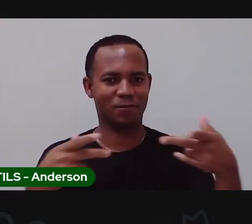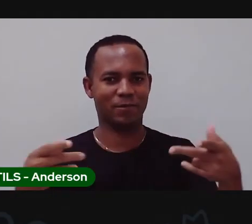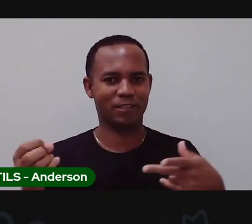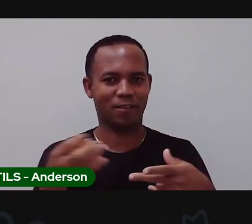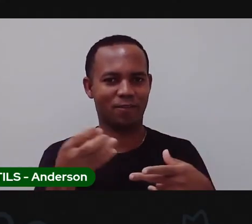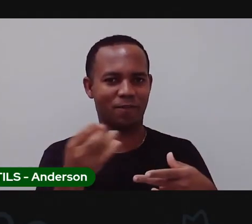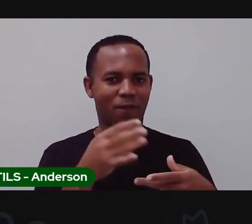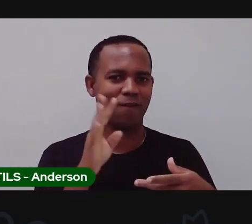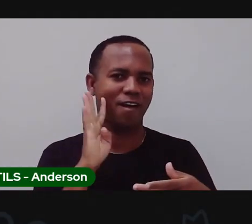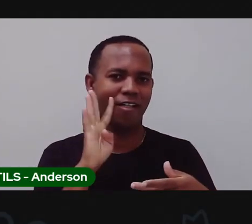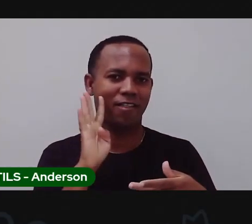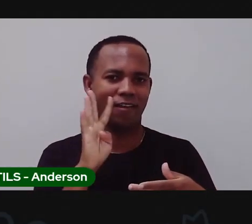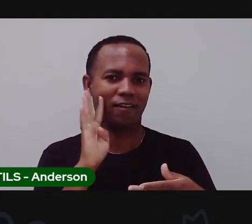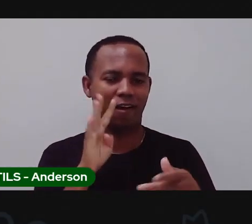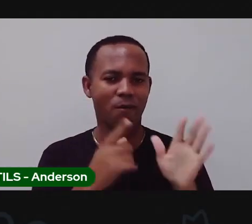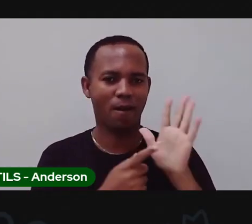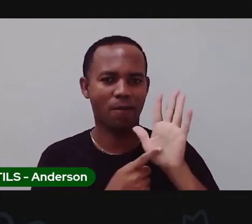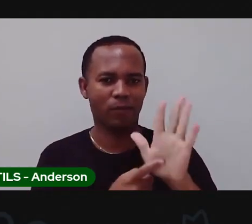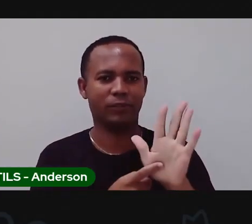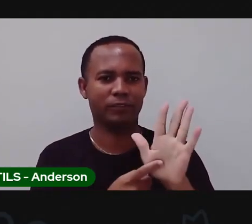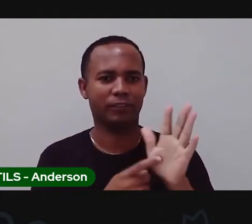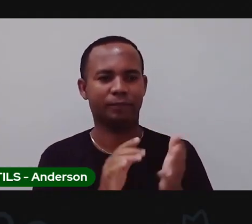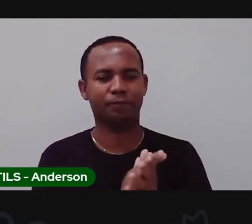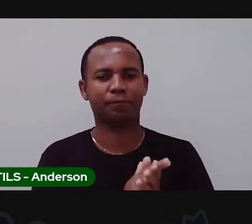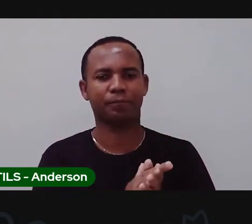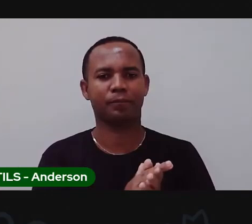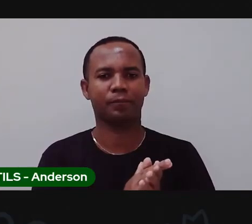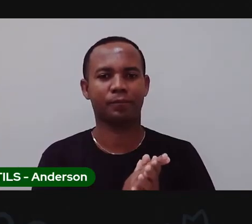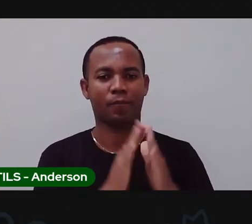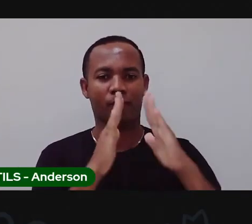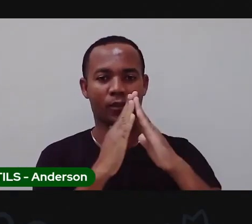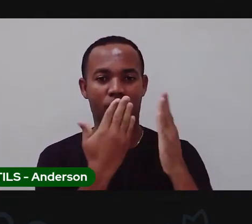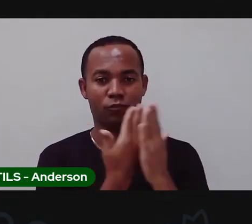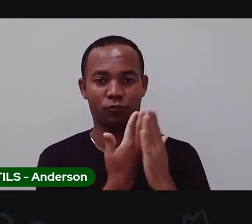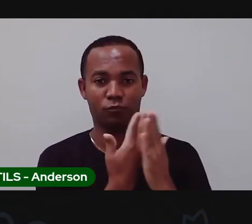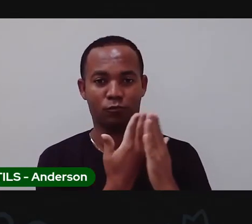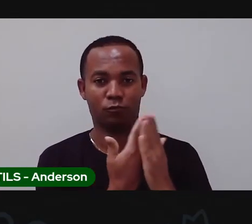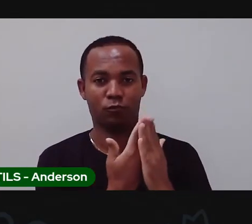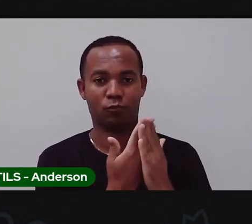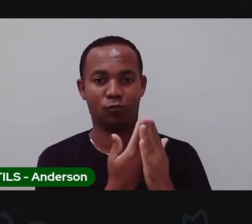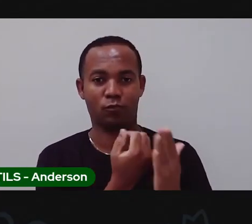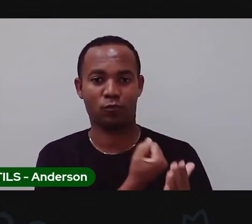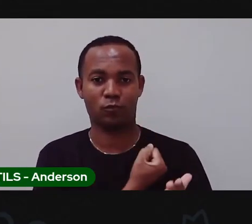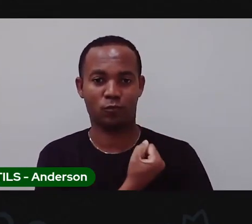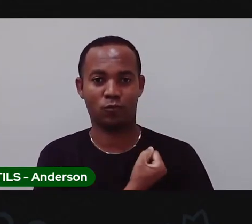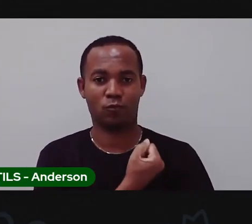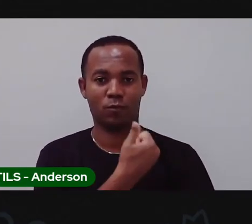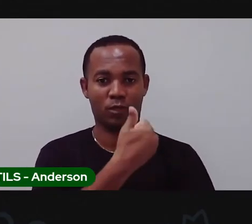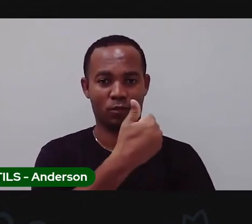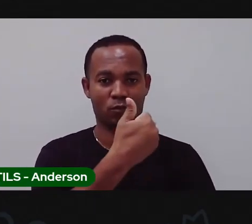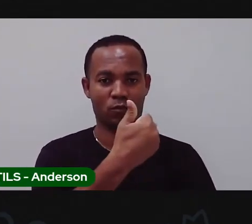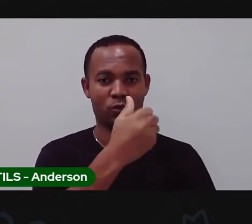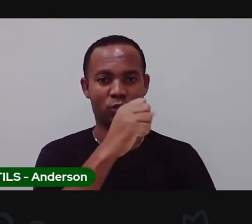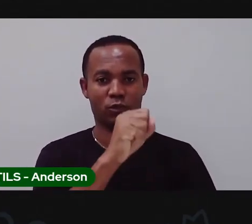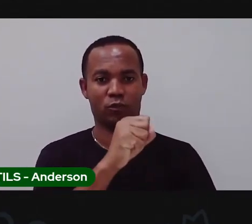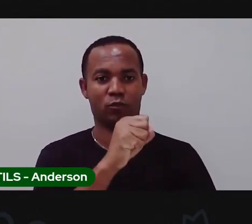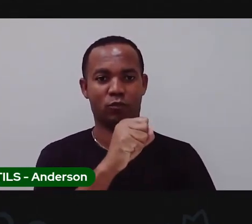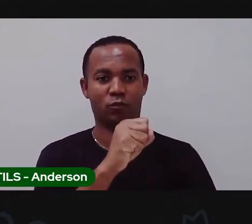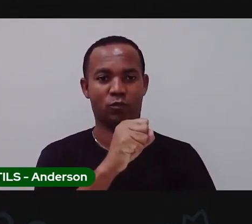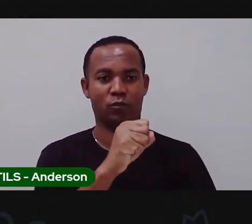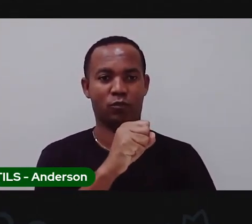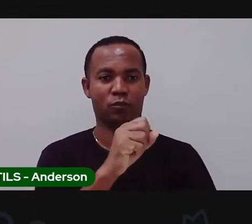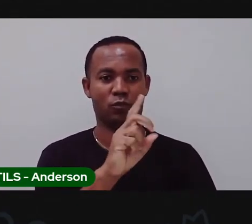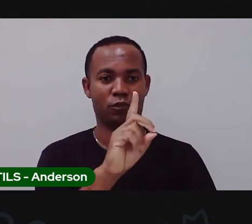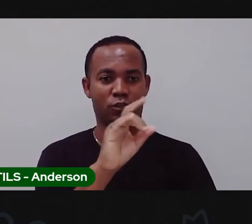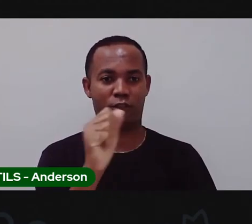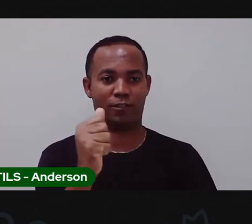interessante para mostrar para vocês. Nossa aula de número 18, sexta-feira, dia